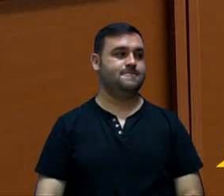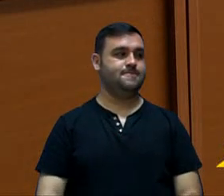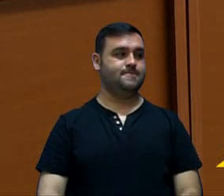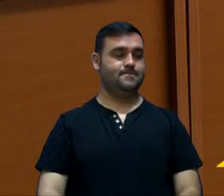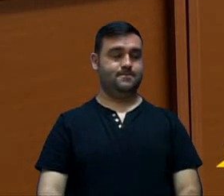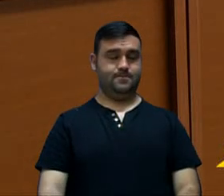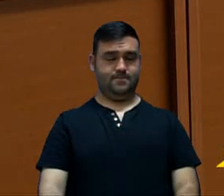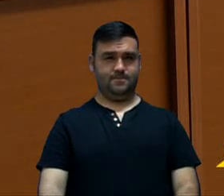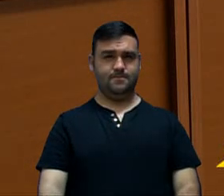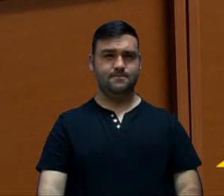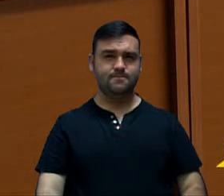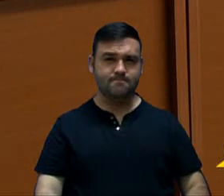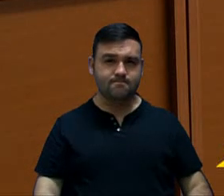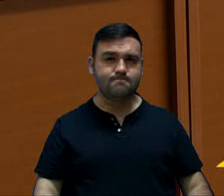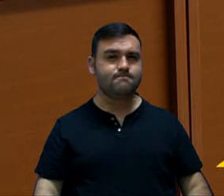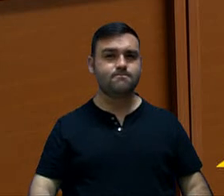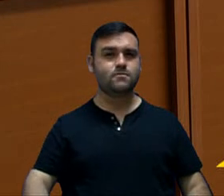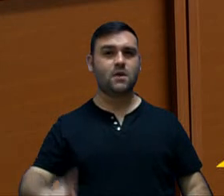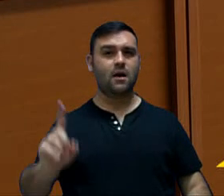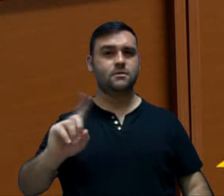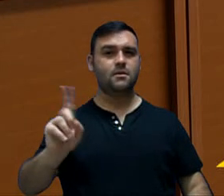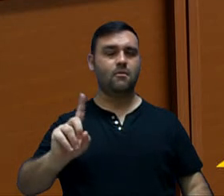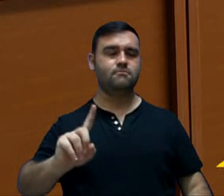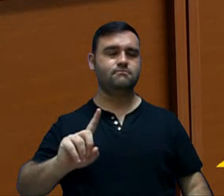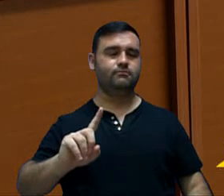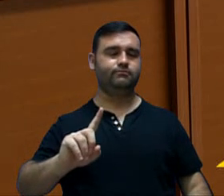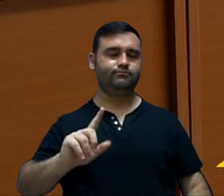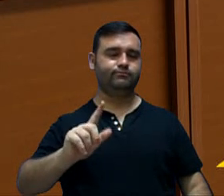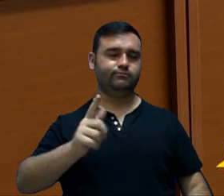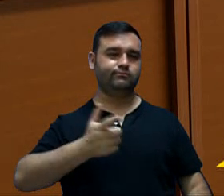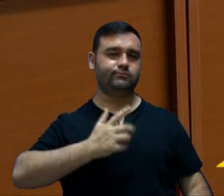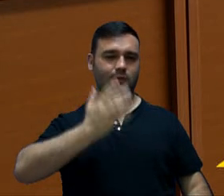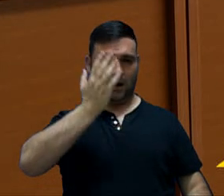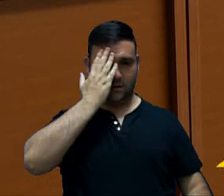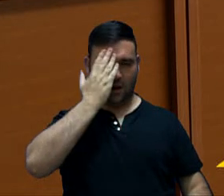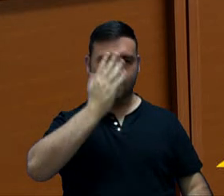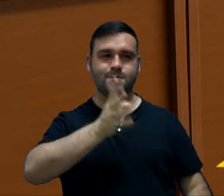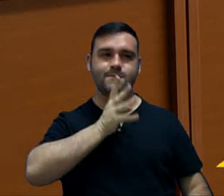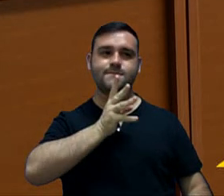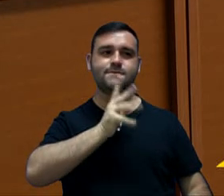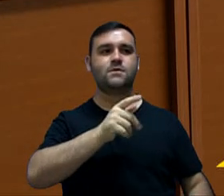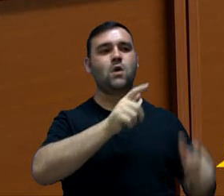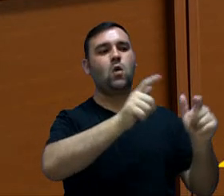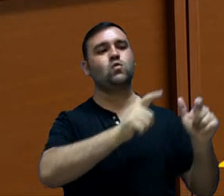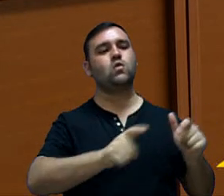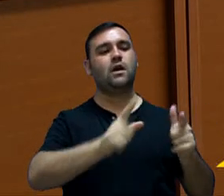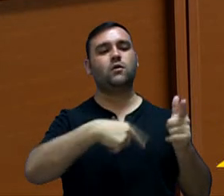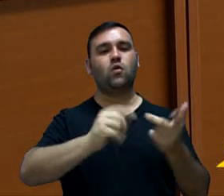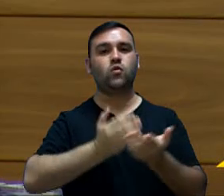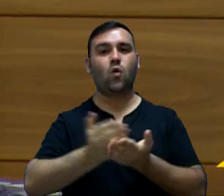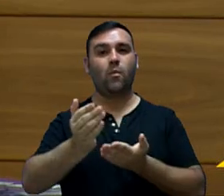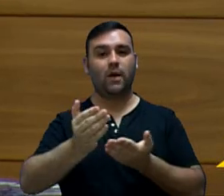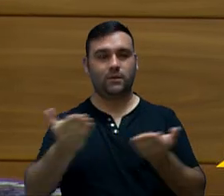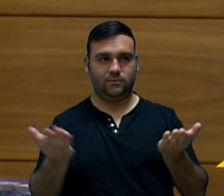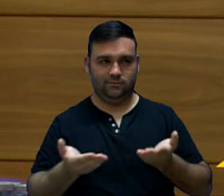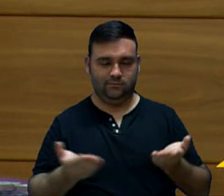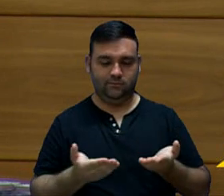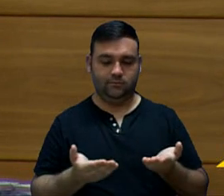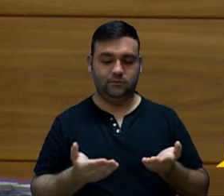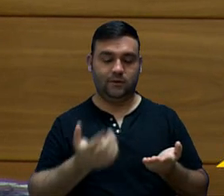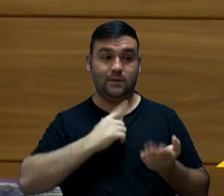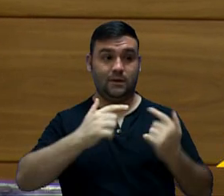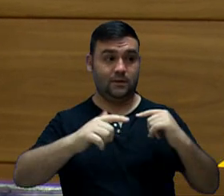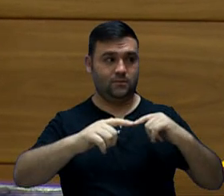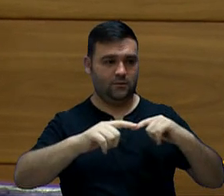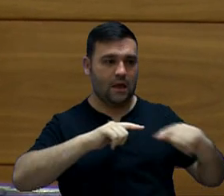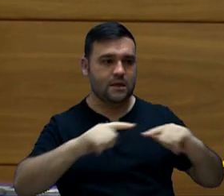falar, Agora? Não, nós já temos ciência, nós já iniciamos, vereadora, um